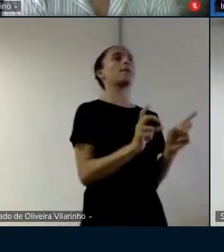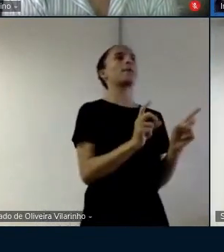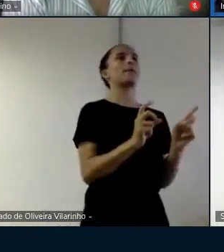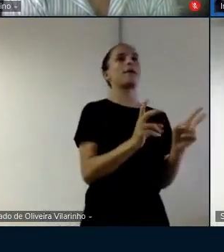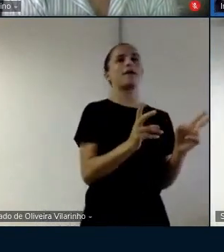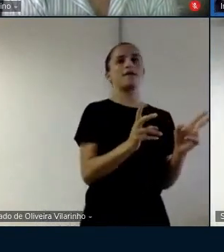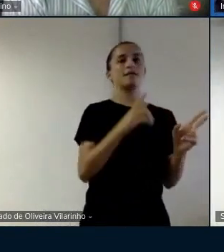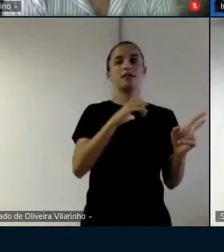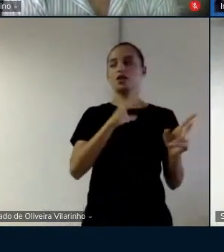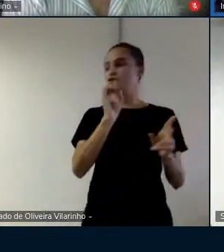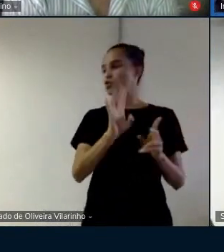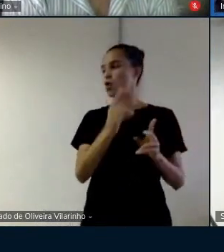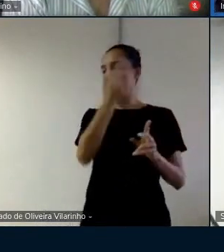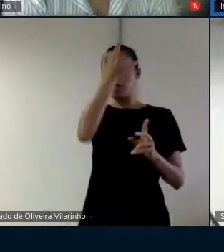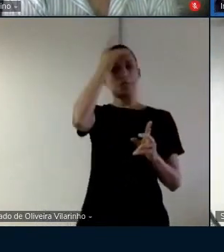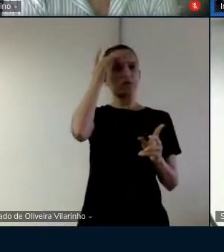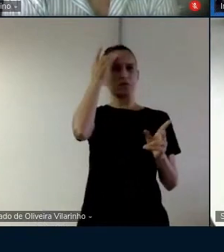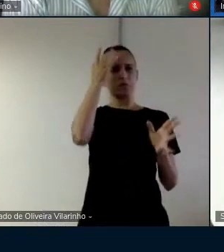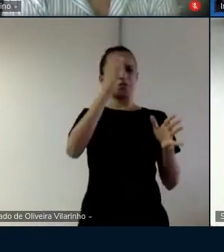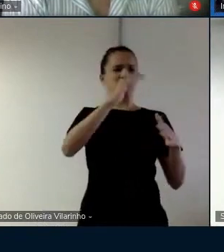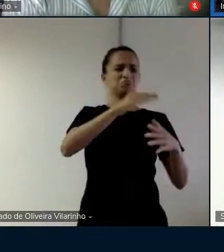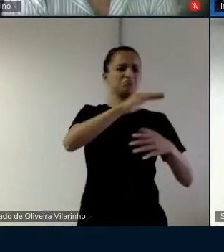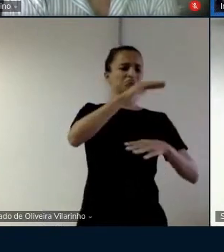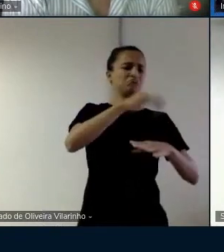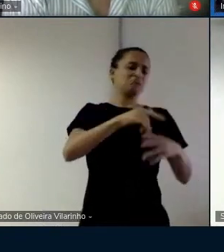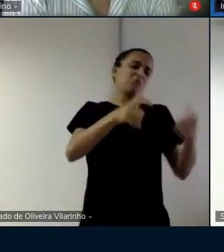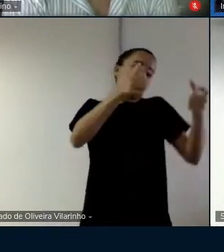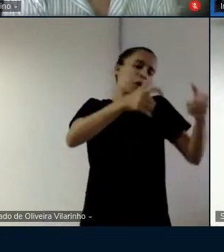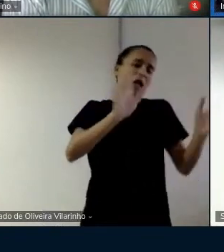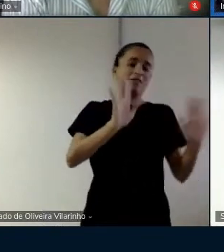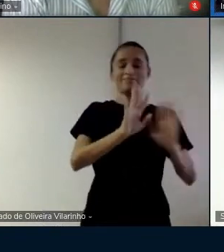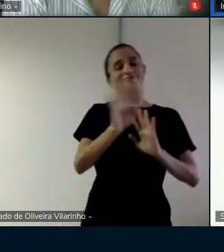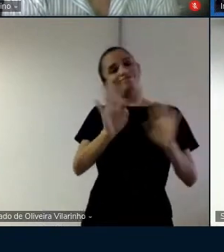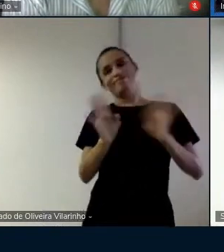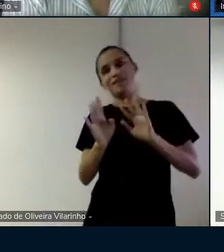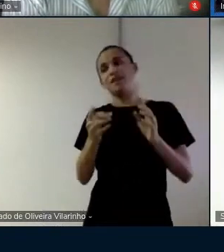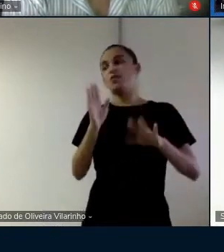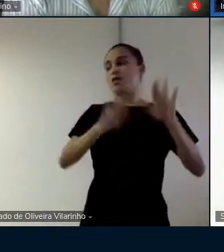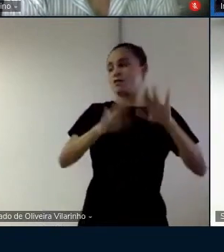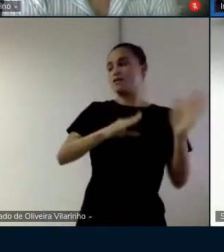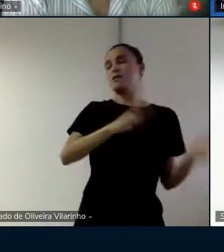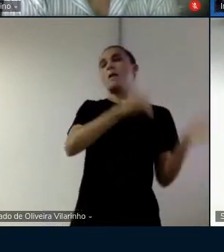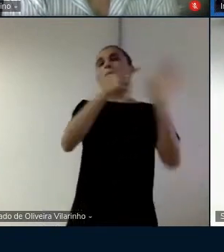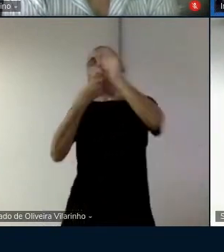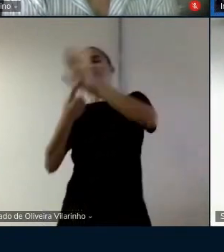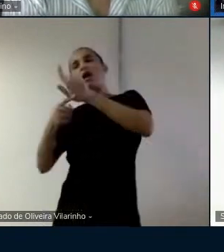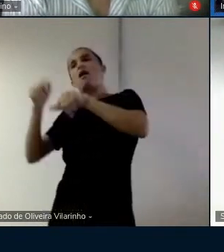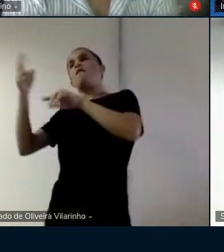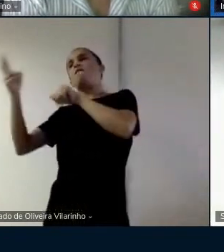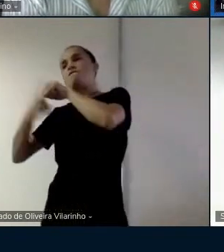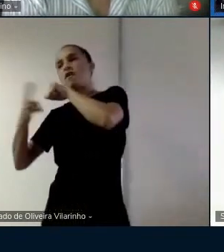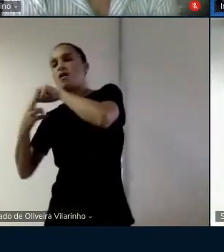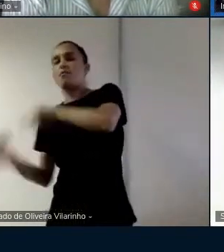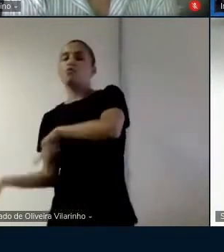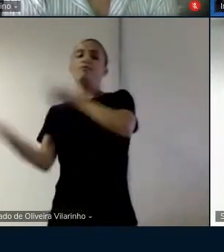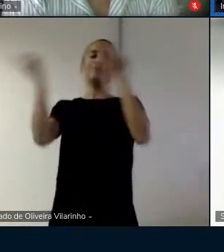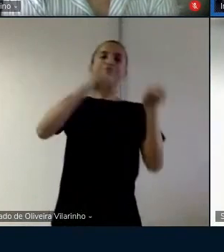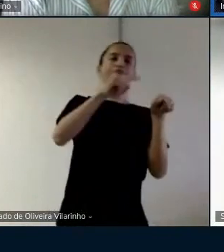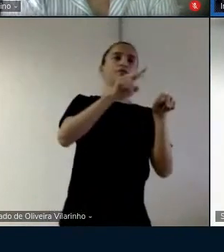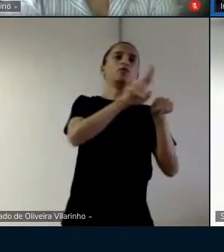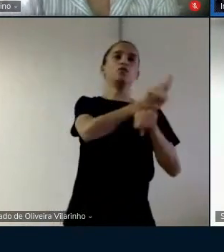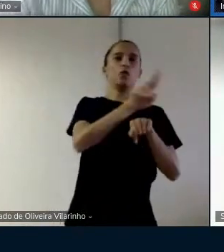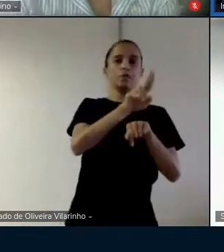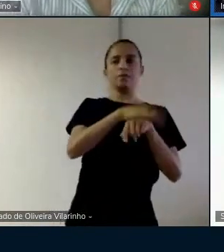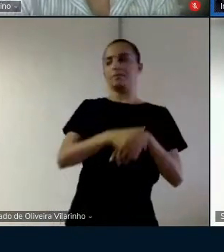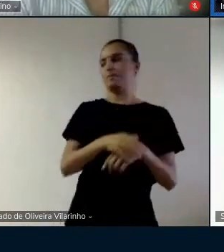você tem uma máquina que possivelmente é um caixa né aí você tem os verbos de um lado e os nomes do outro é